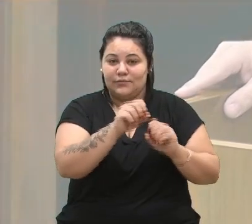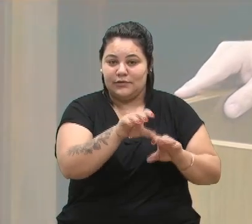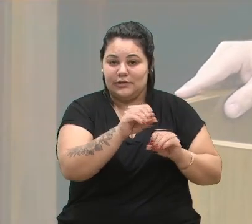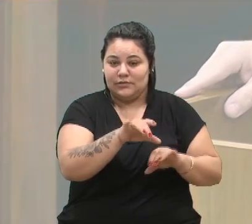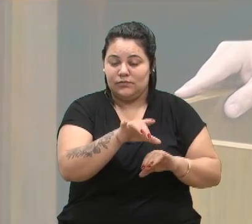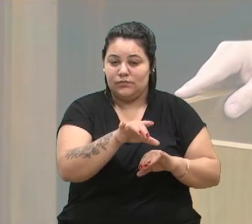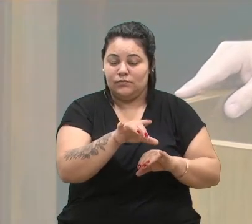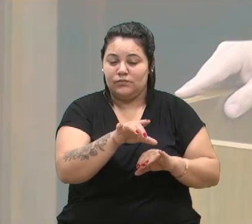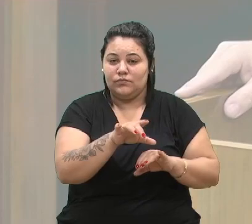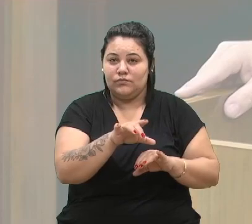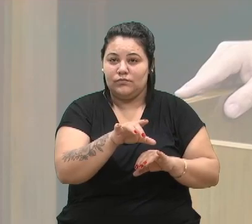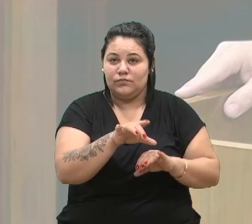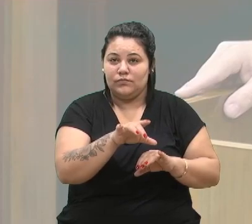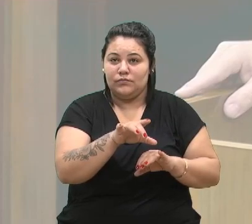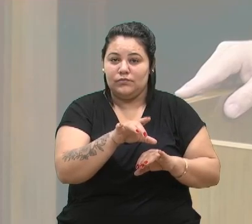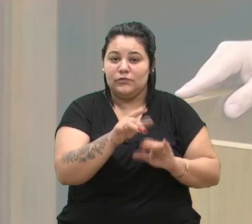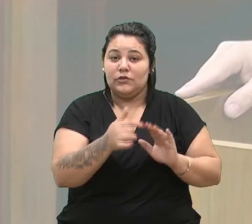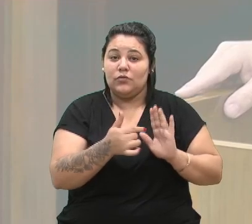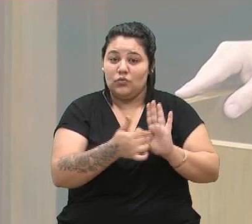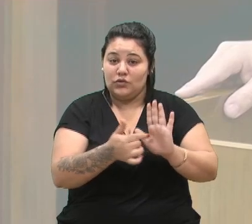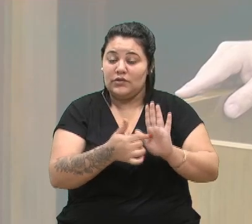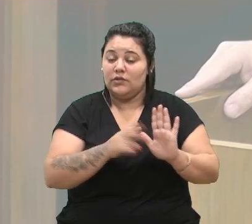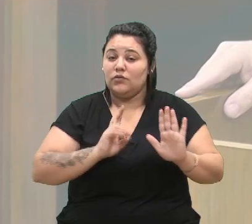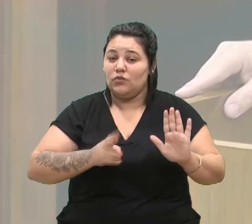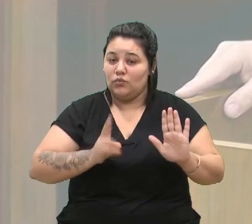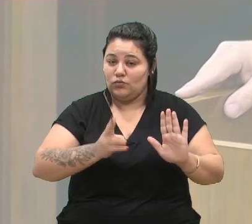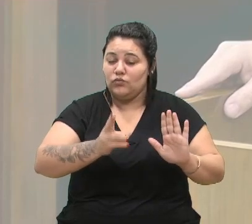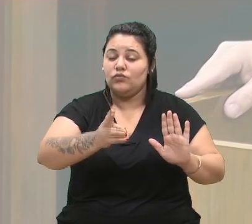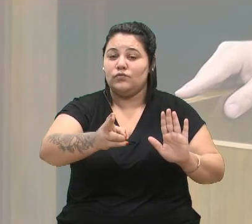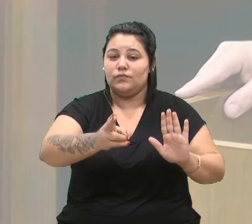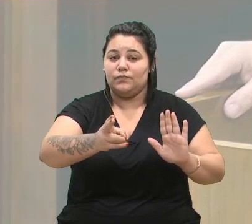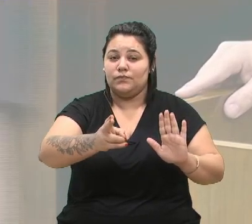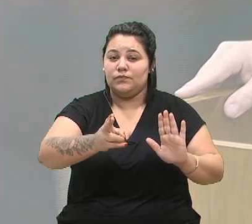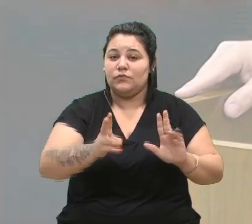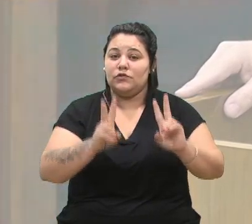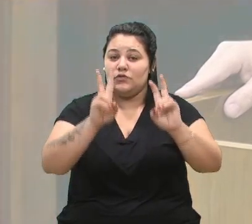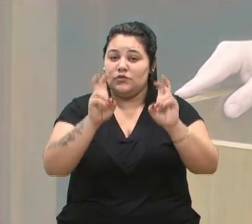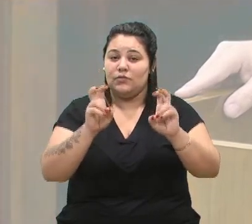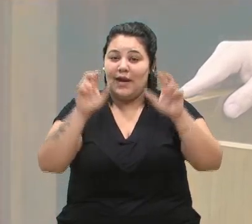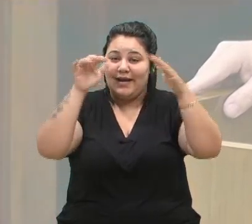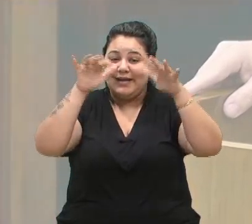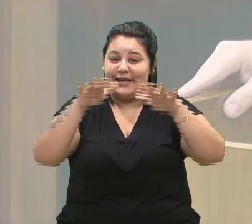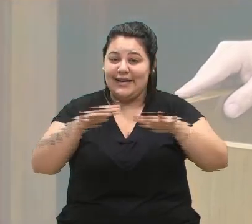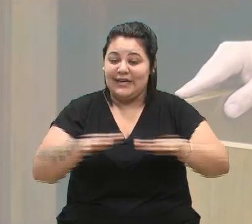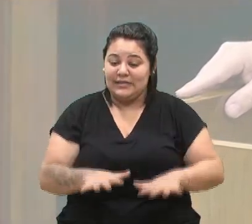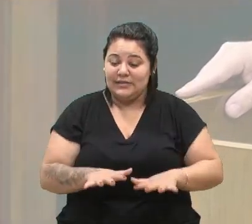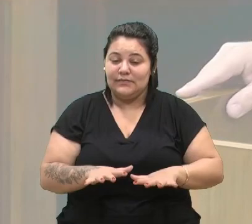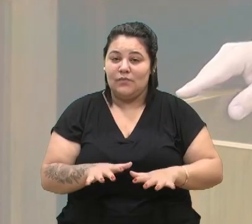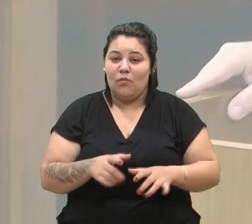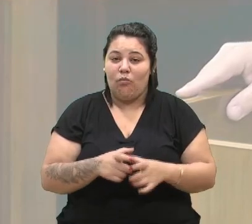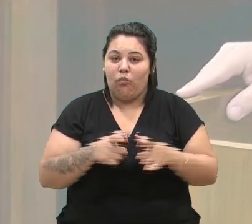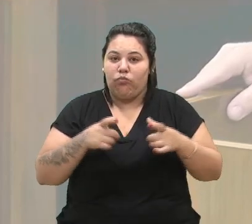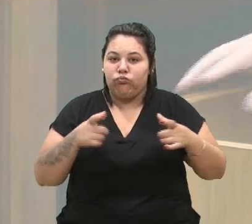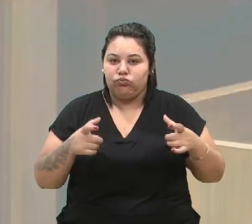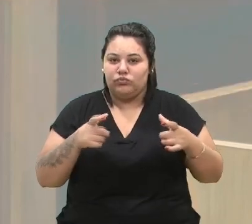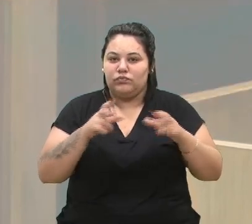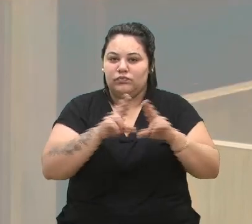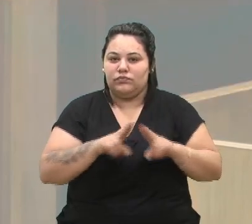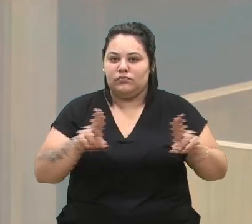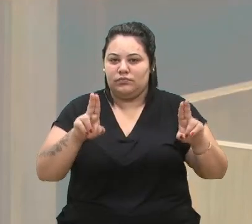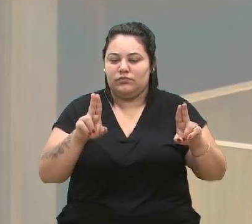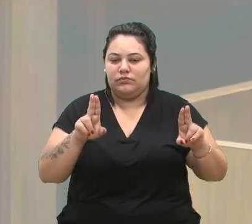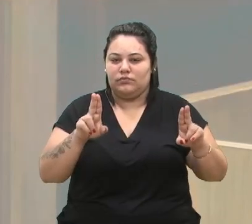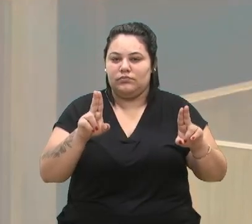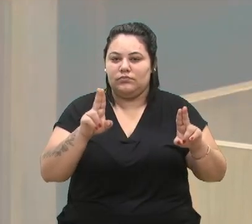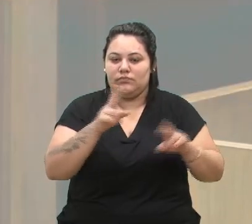alertado consistentemente sobre a crise crescente nas universidades do país. Entre